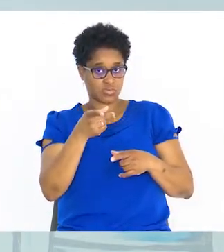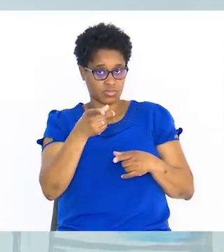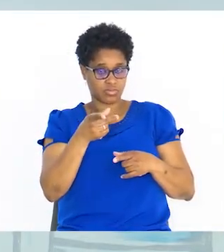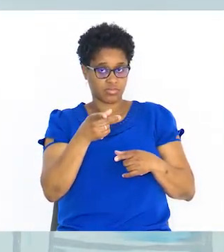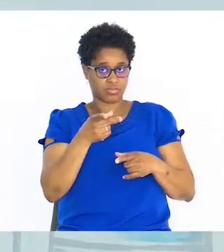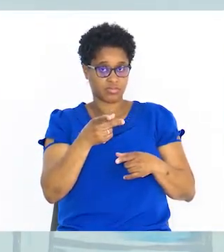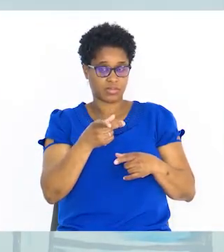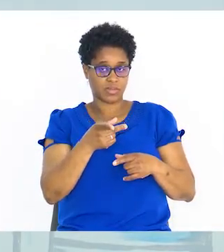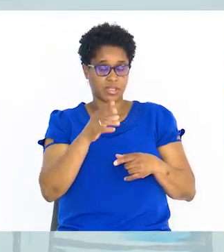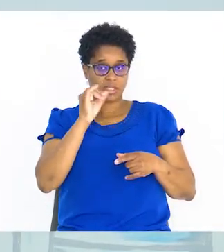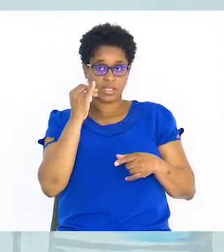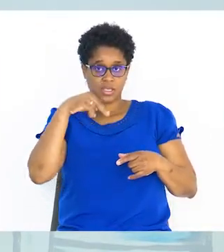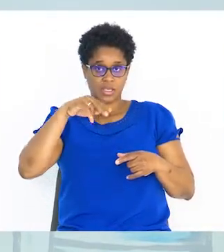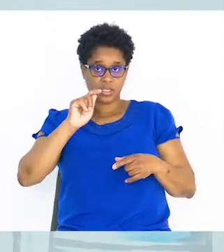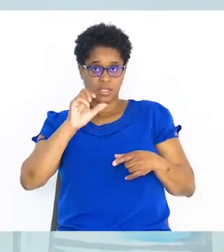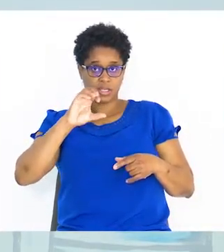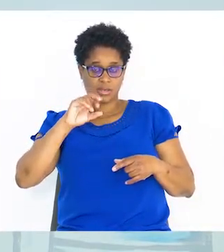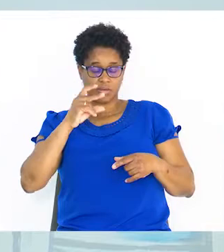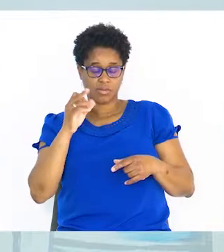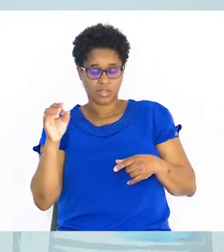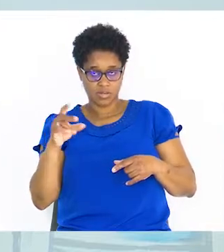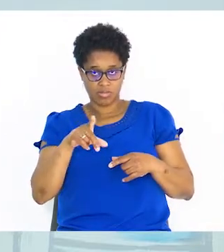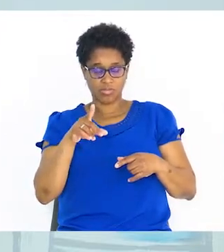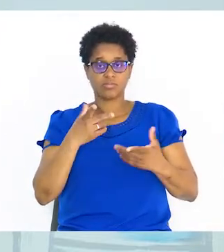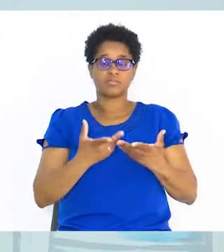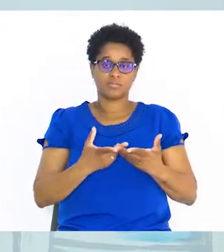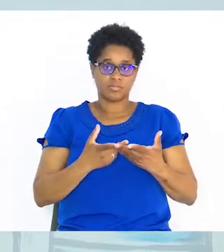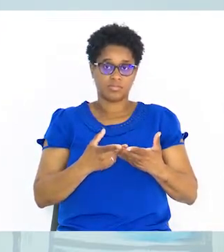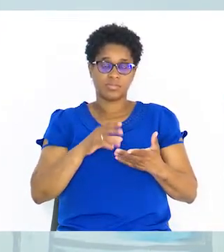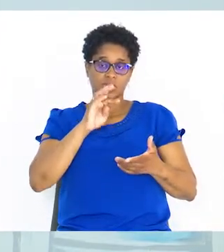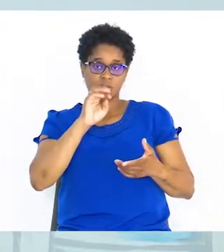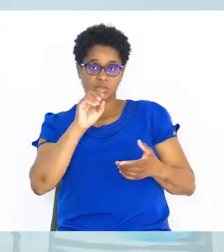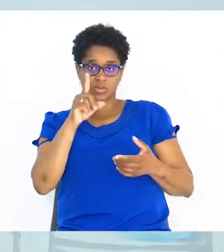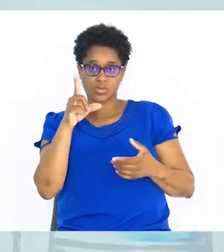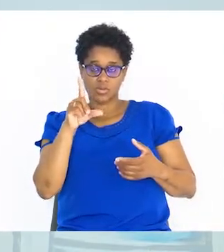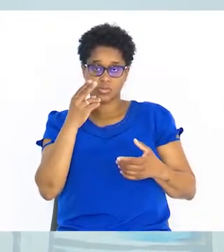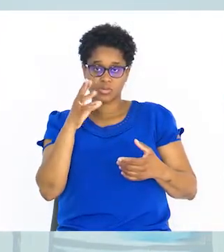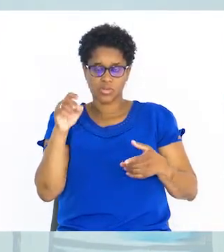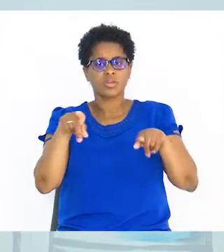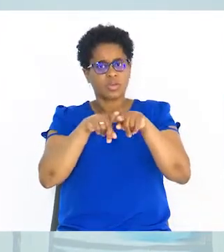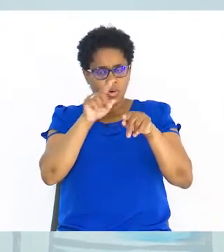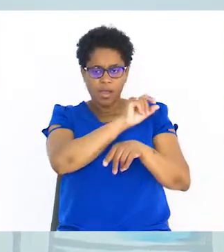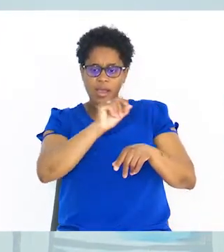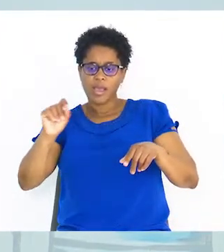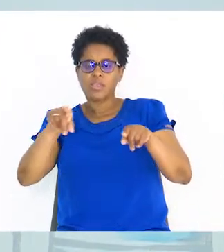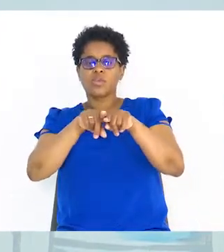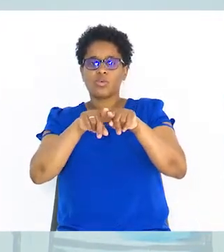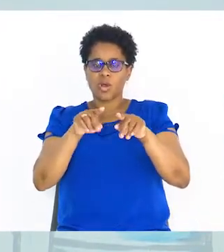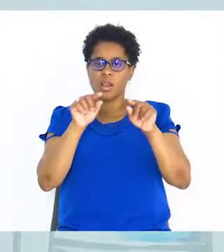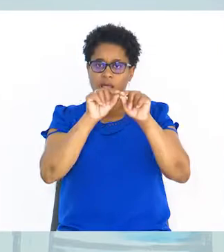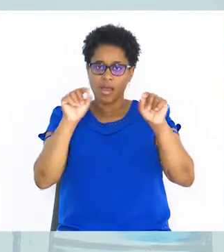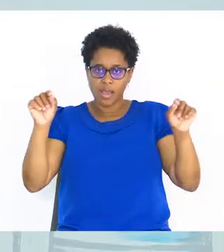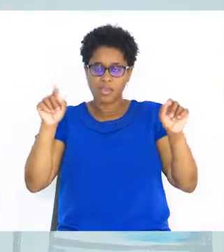inequações na solução. Certo? Na mesma reta. Vamos representar